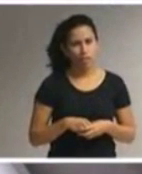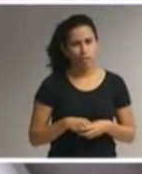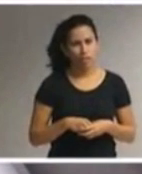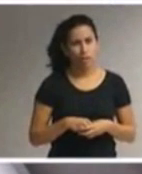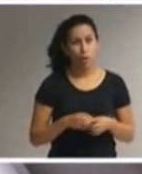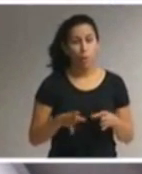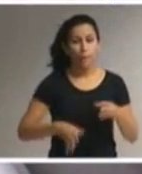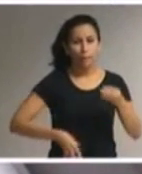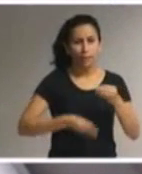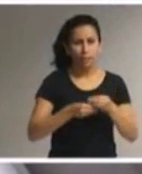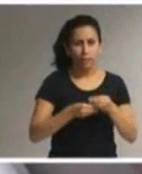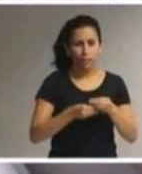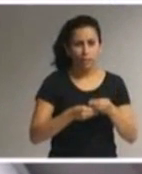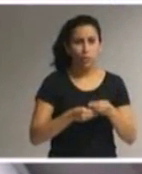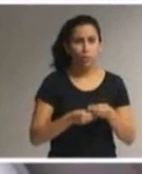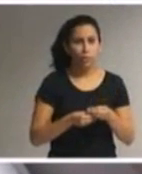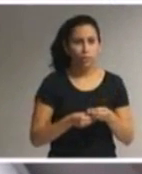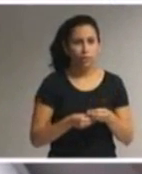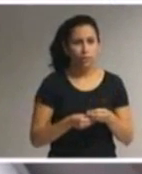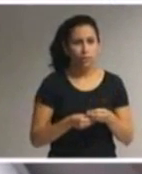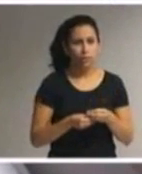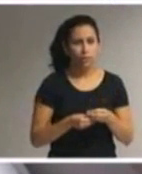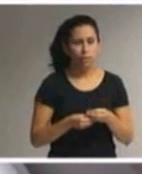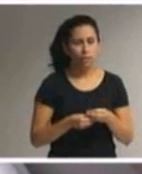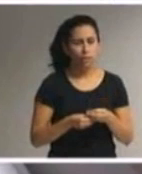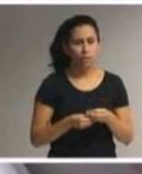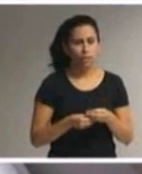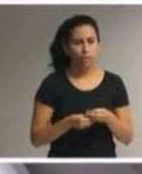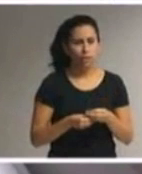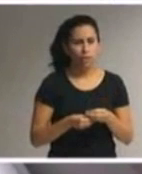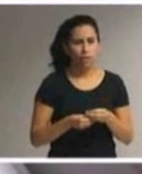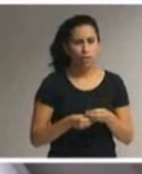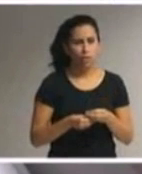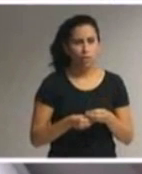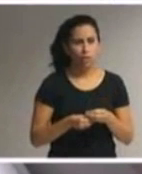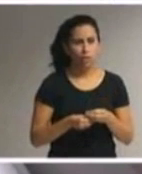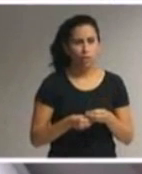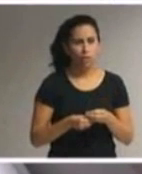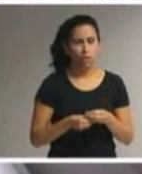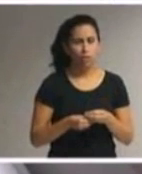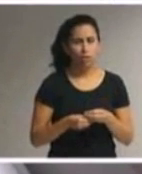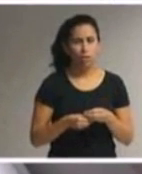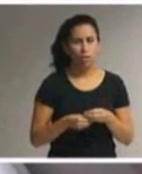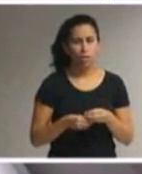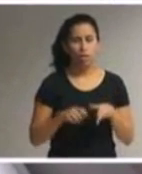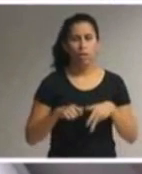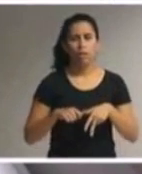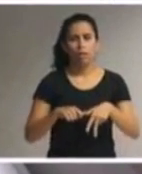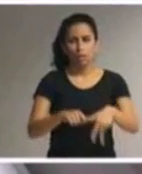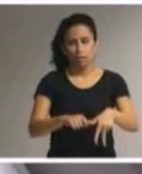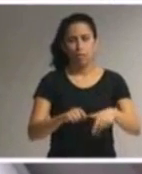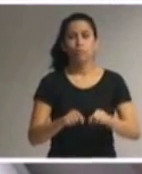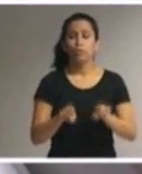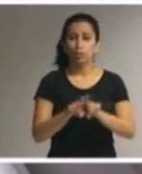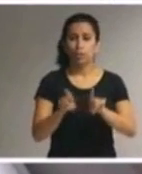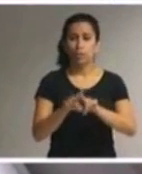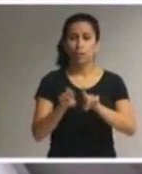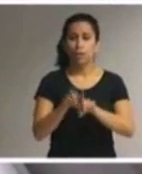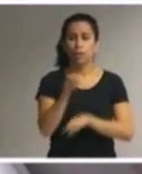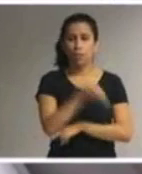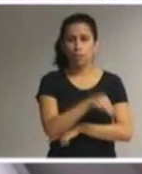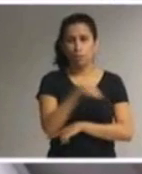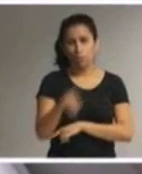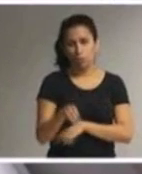funções de instrutor, de tradutor ou intérprete da Libras e de guia-intérprete, bem como de monitor ou